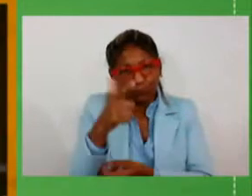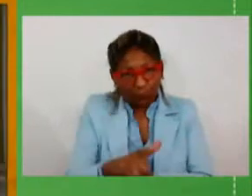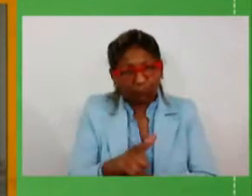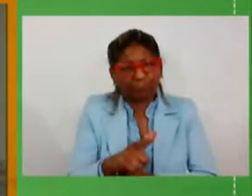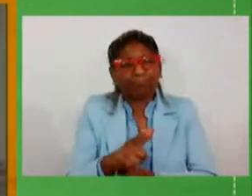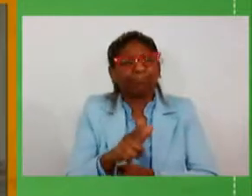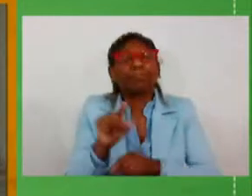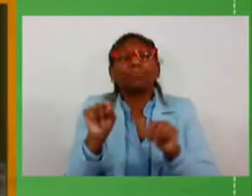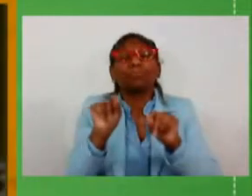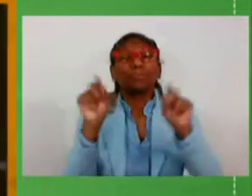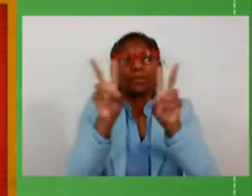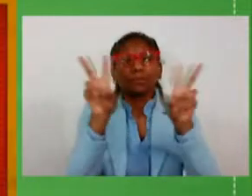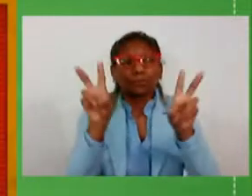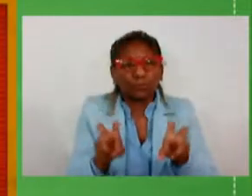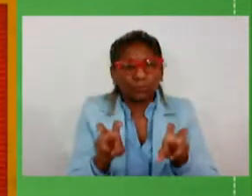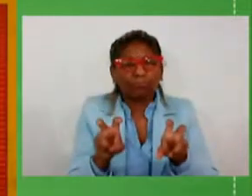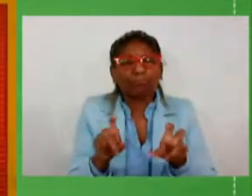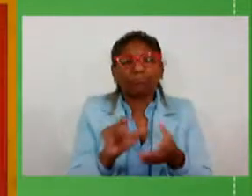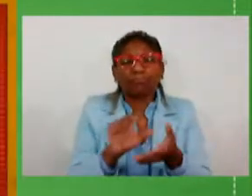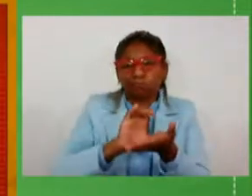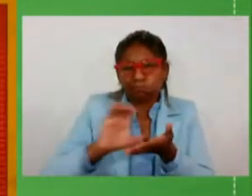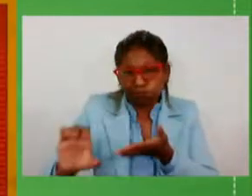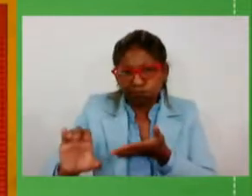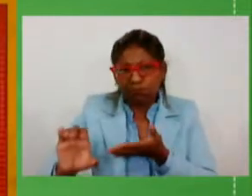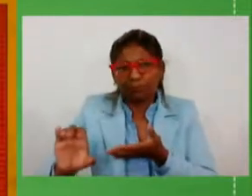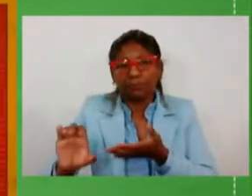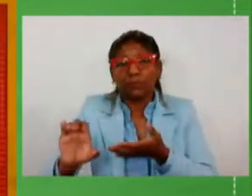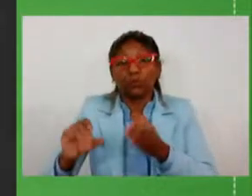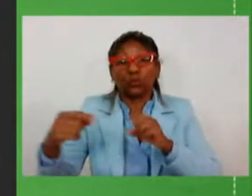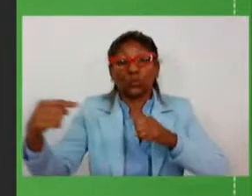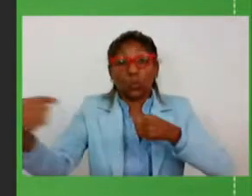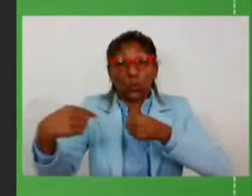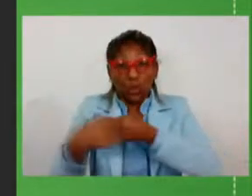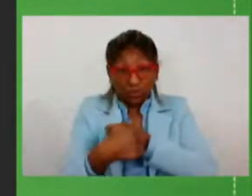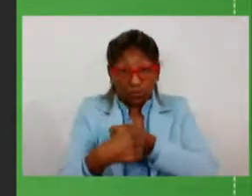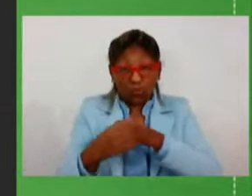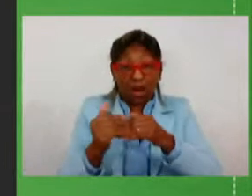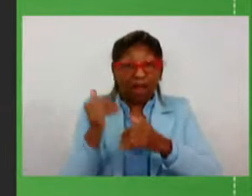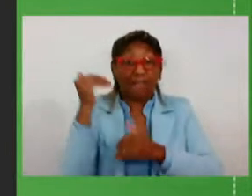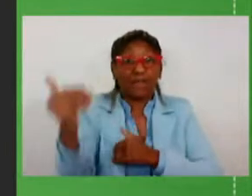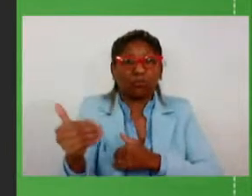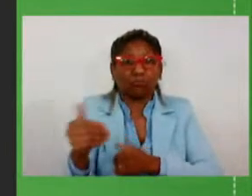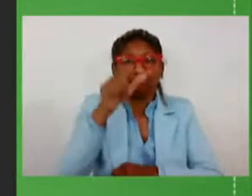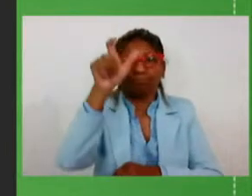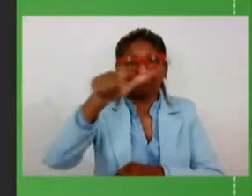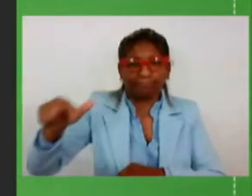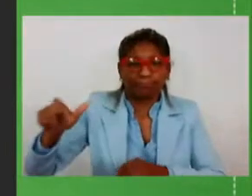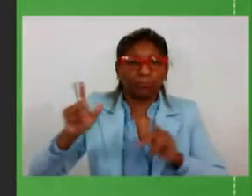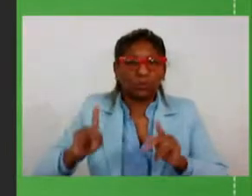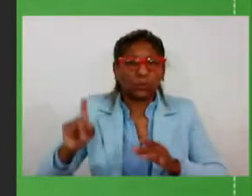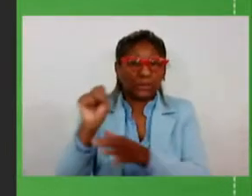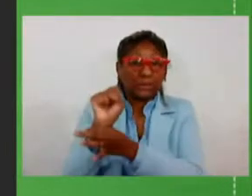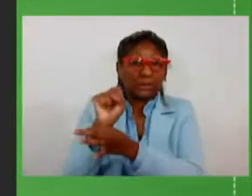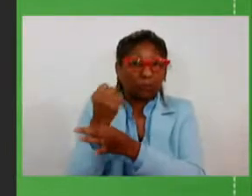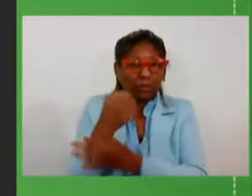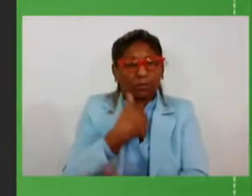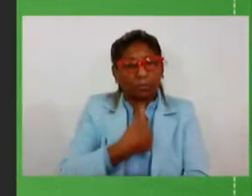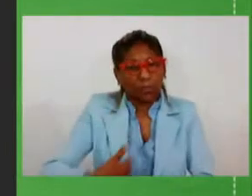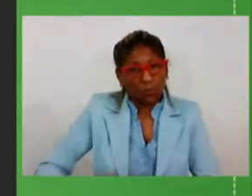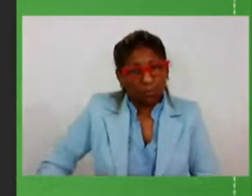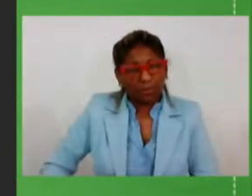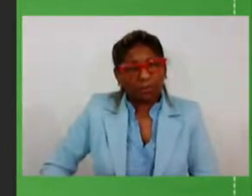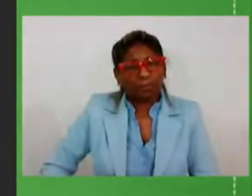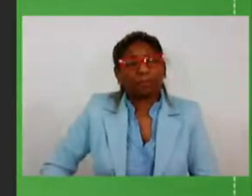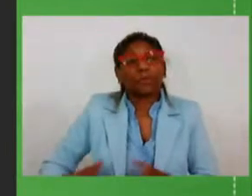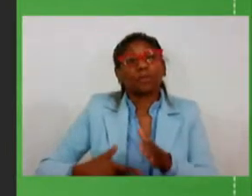dos investimentos que virão no eixo do avanço para as pessoas na segurança pública onde o nosso vice